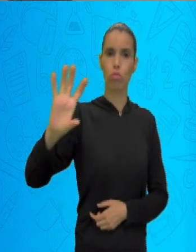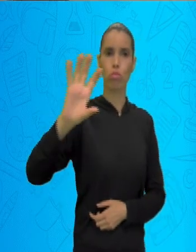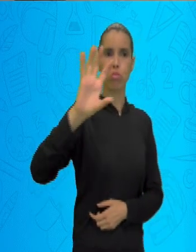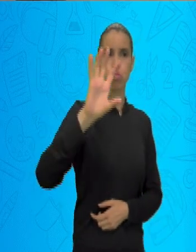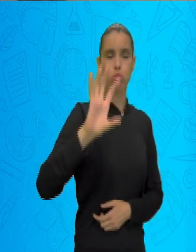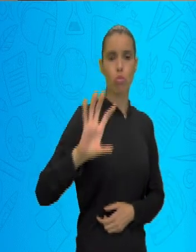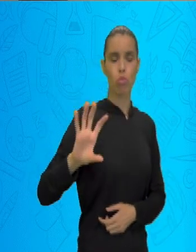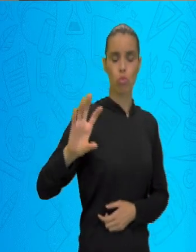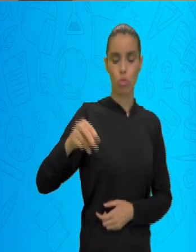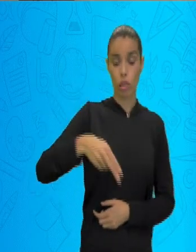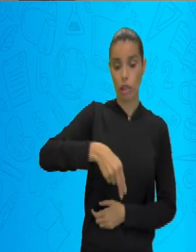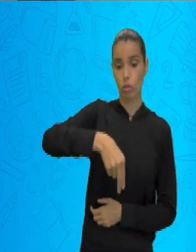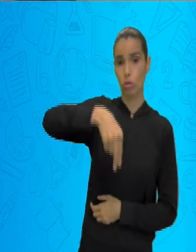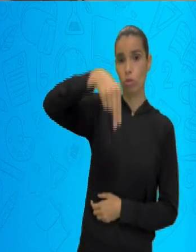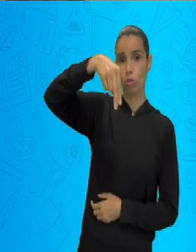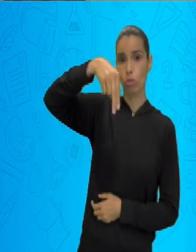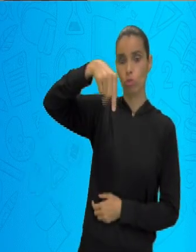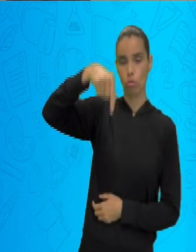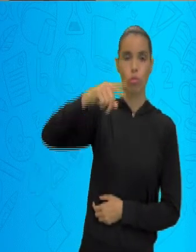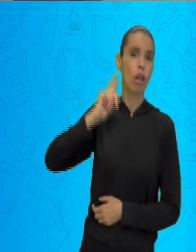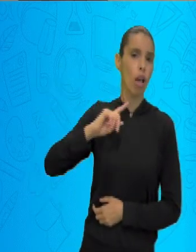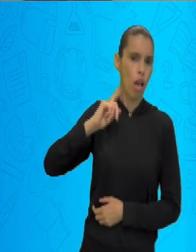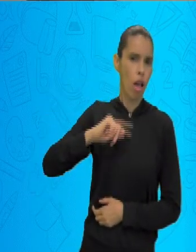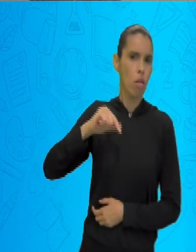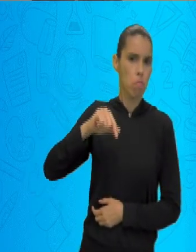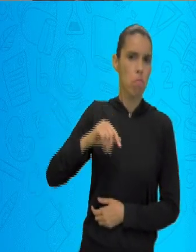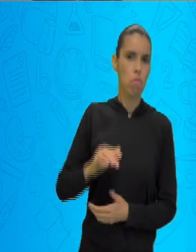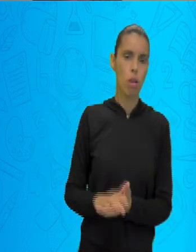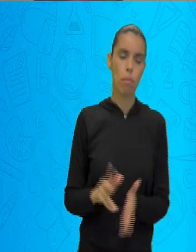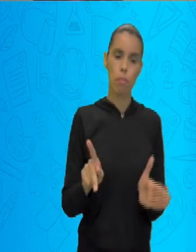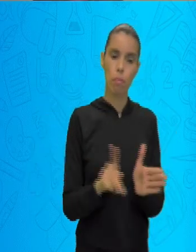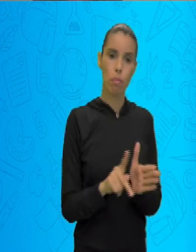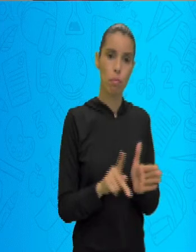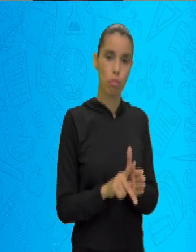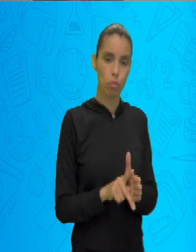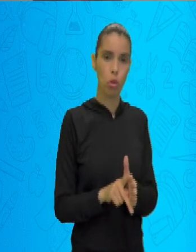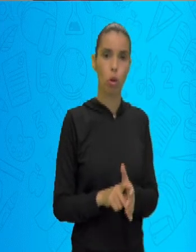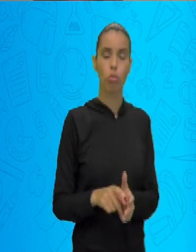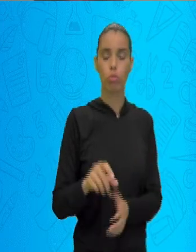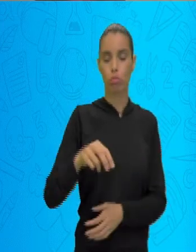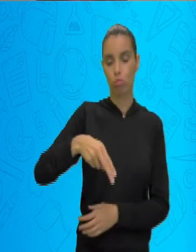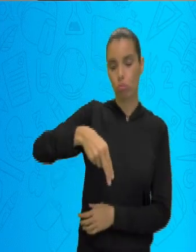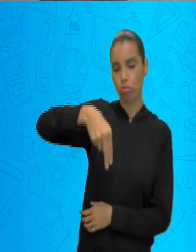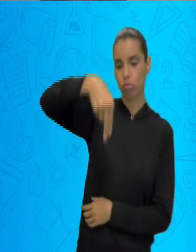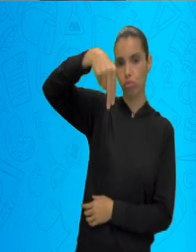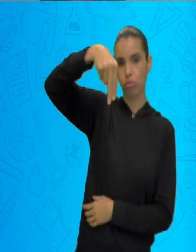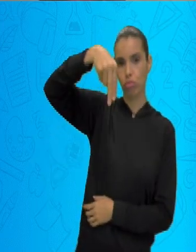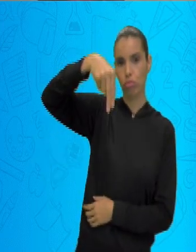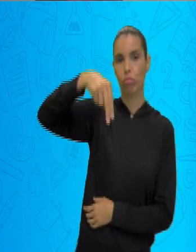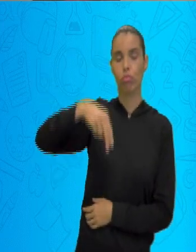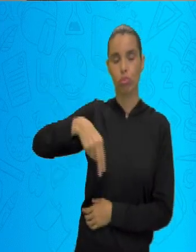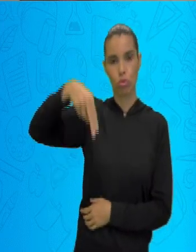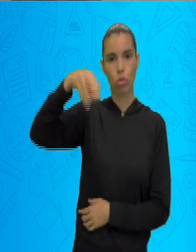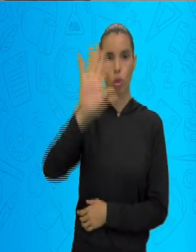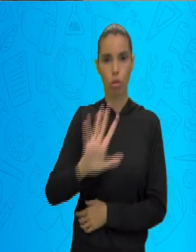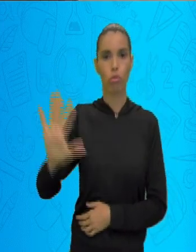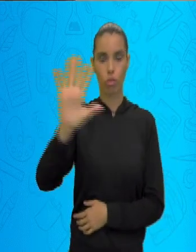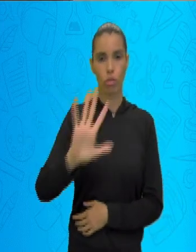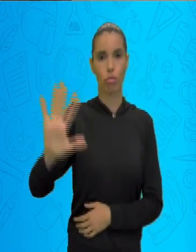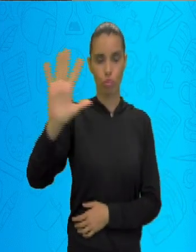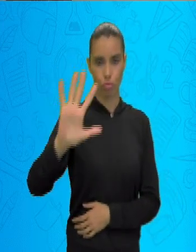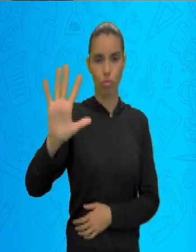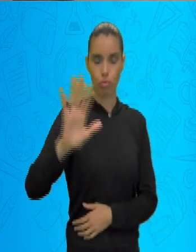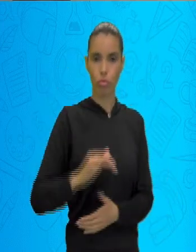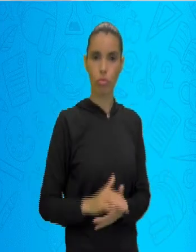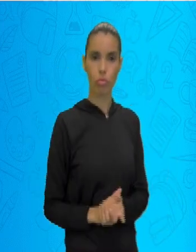Por que que o Norte de Minas pertence ao Nordeste? Quando a gente fala de região Nordeste